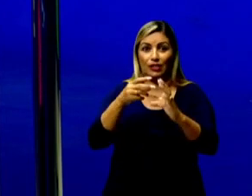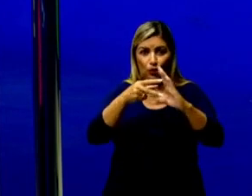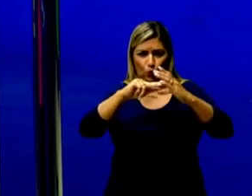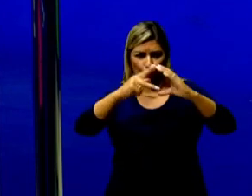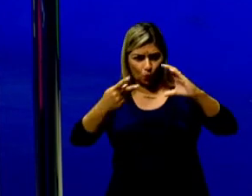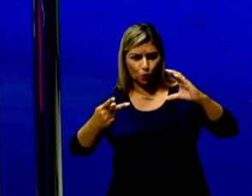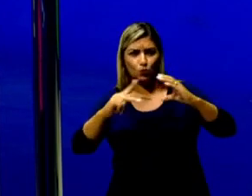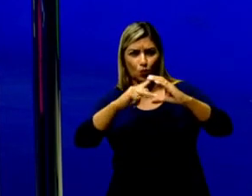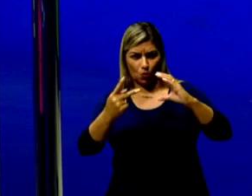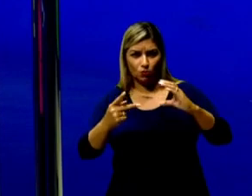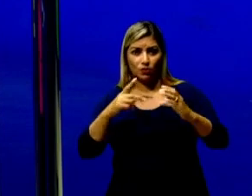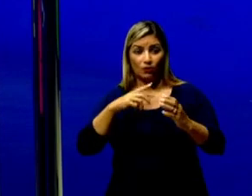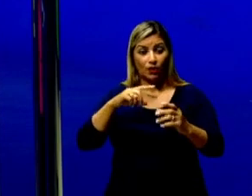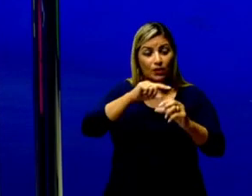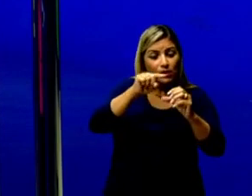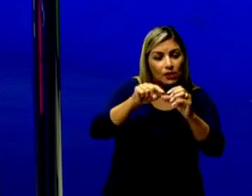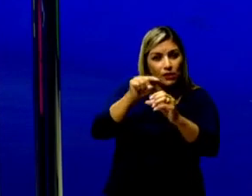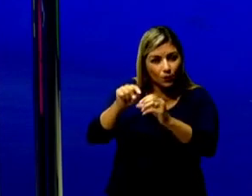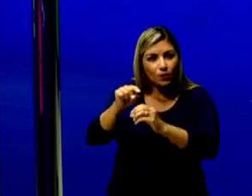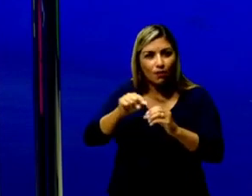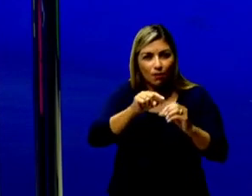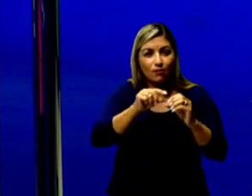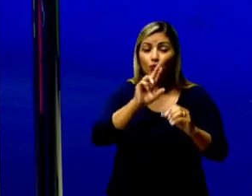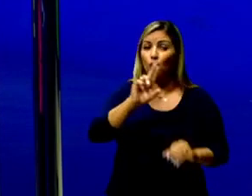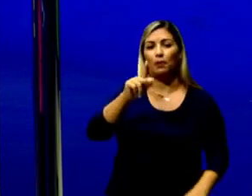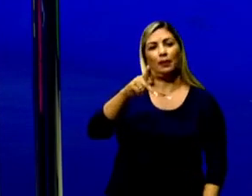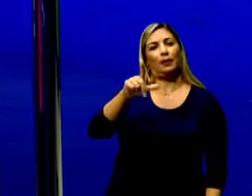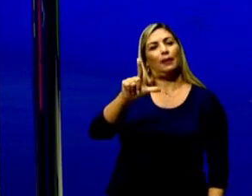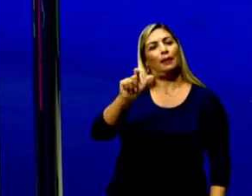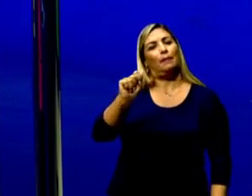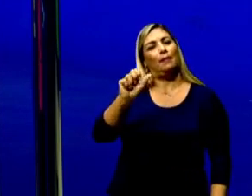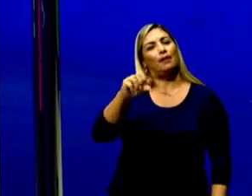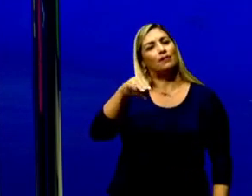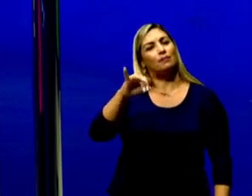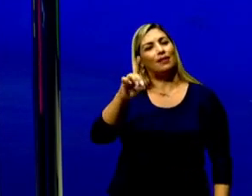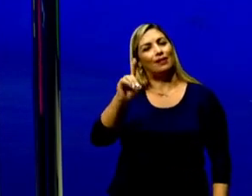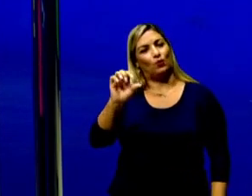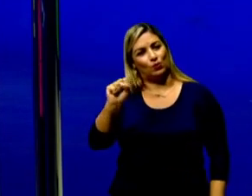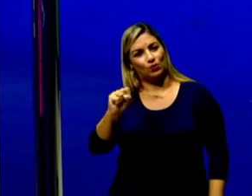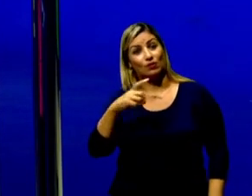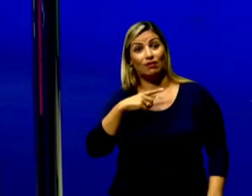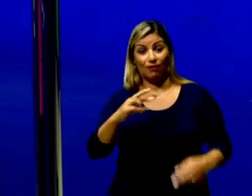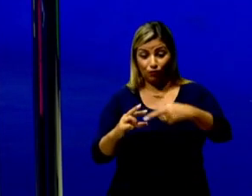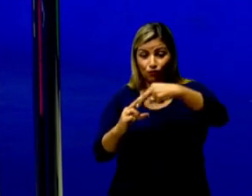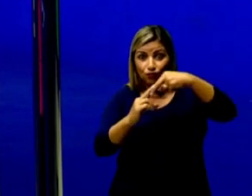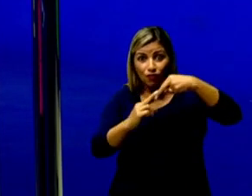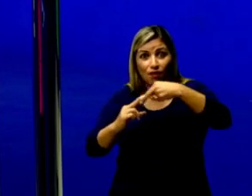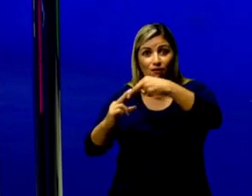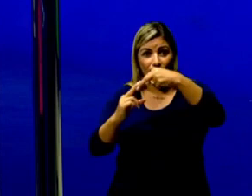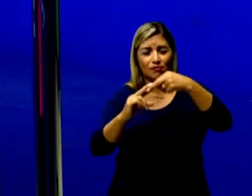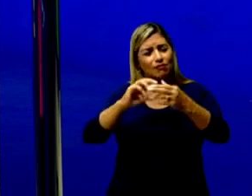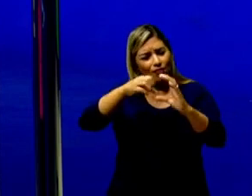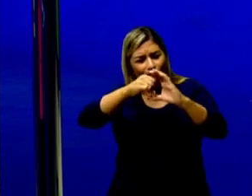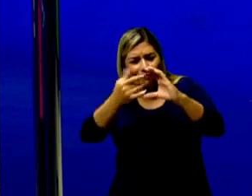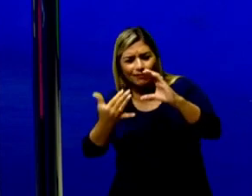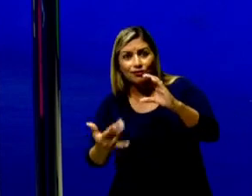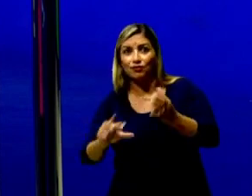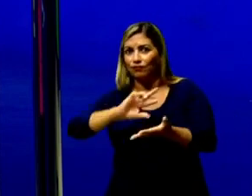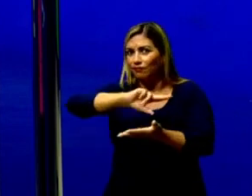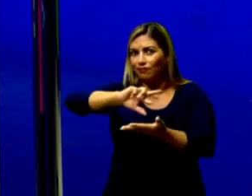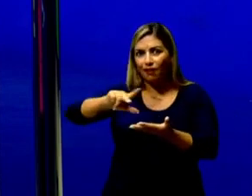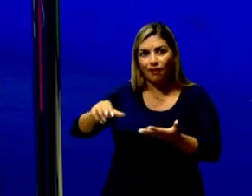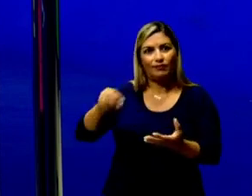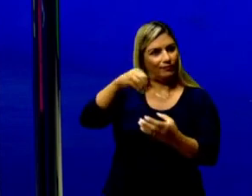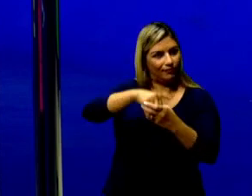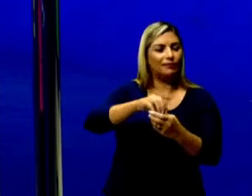fragmentos circulares que são os plasmídeos, que também contêm genes que vão determinar diversas características da